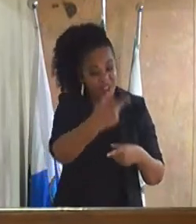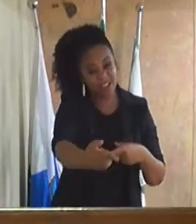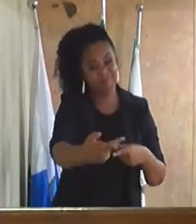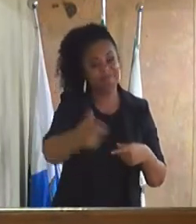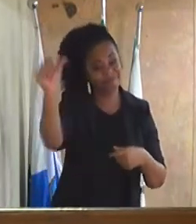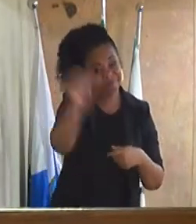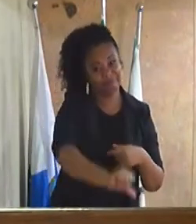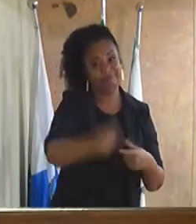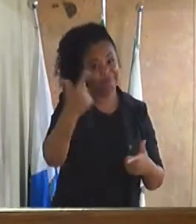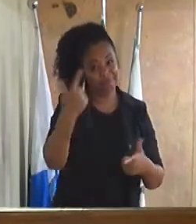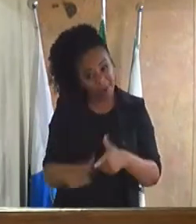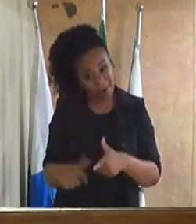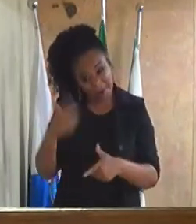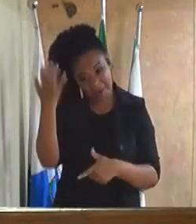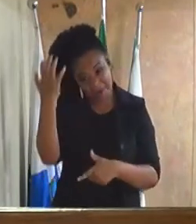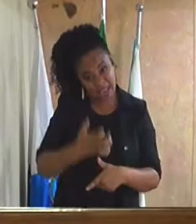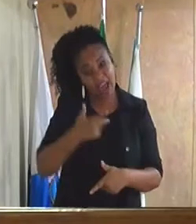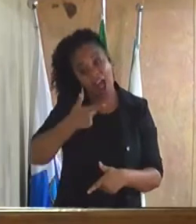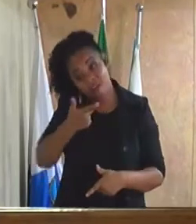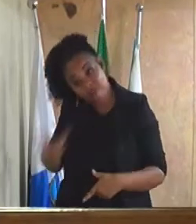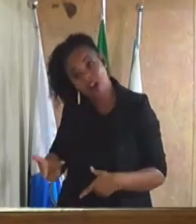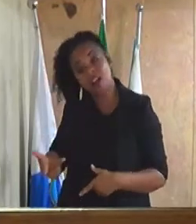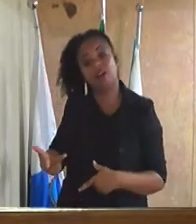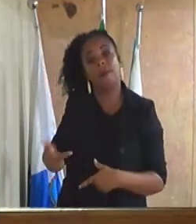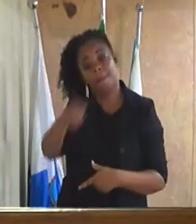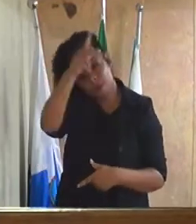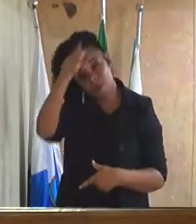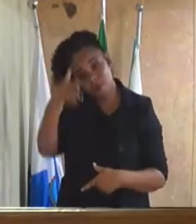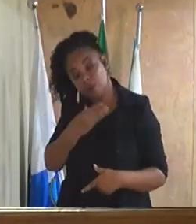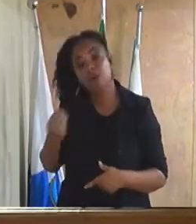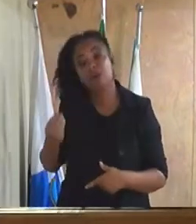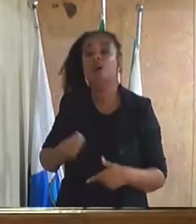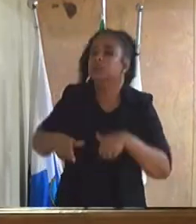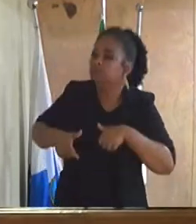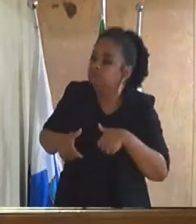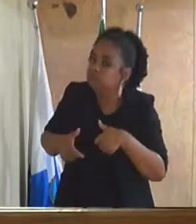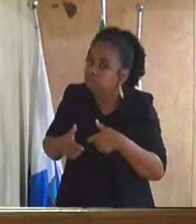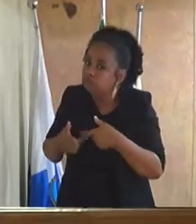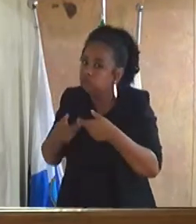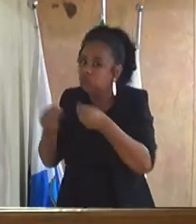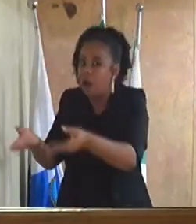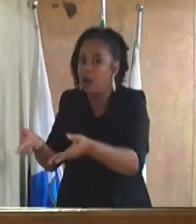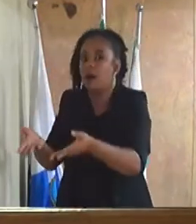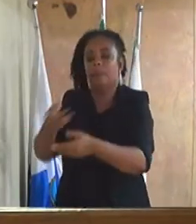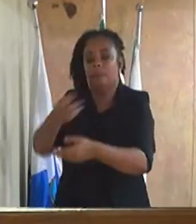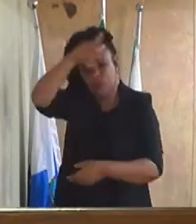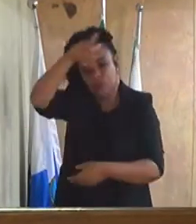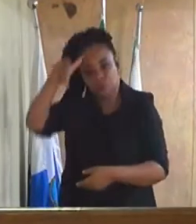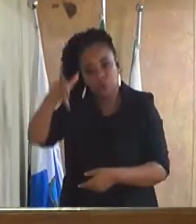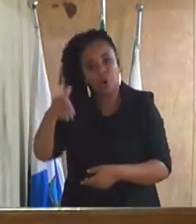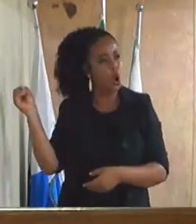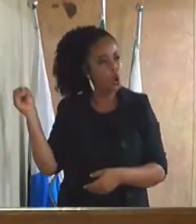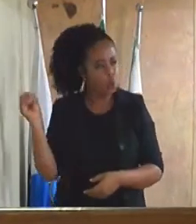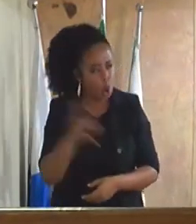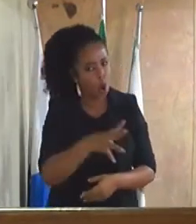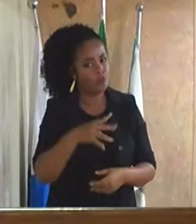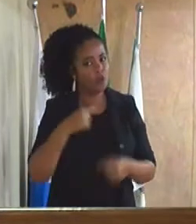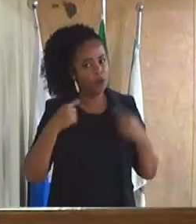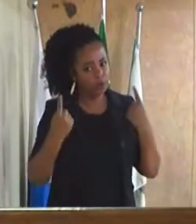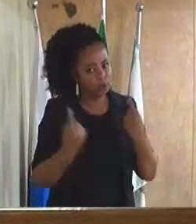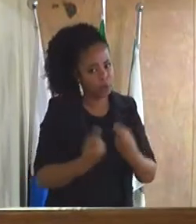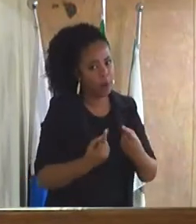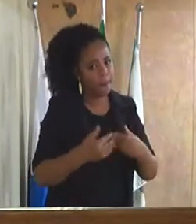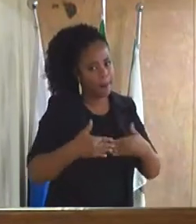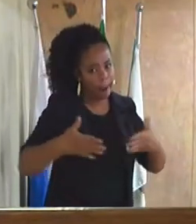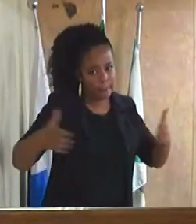prejuízo, entrega à Prefeitura. Entrega à Prefeitura que nós vamos abrir uma nova concessão, uma sessão, para poder